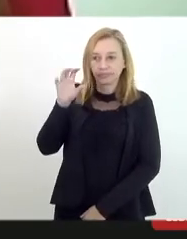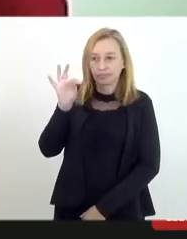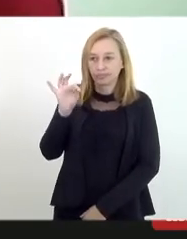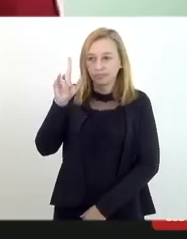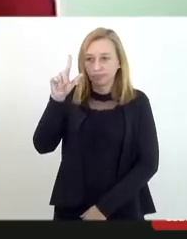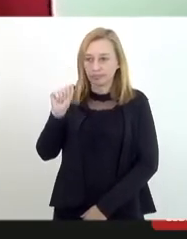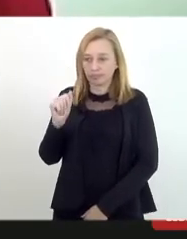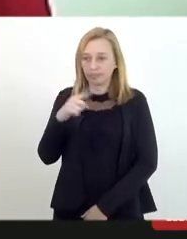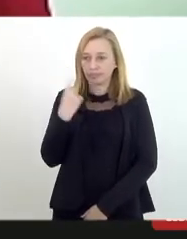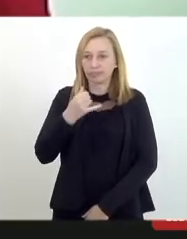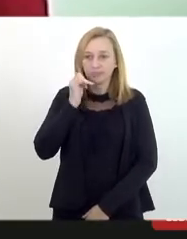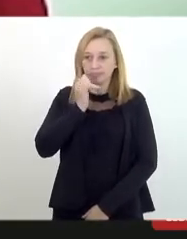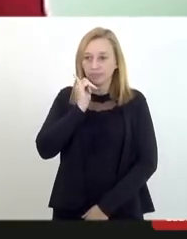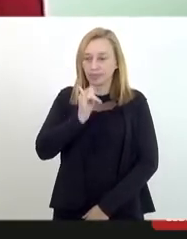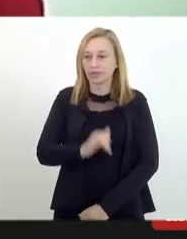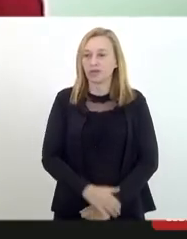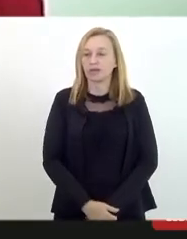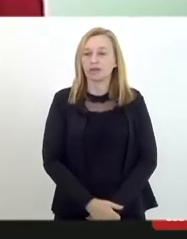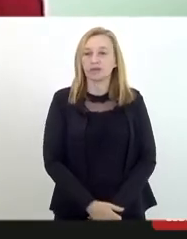relator.